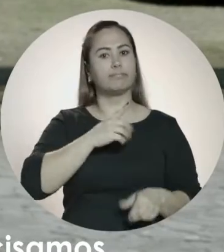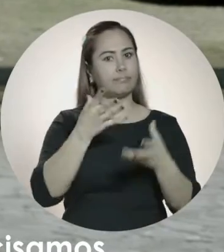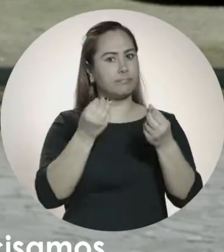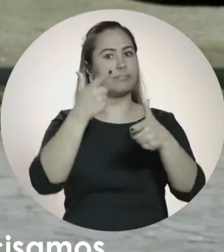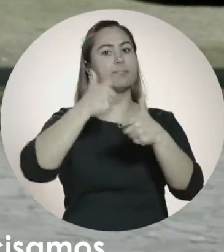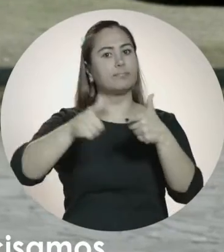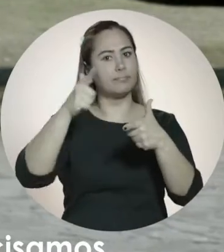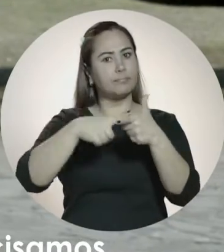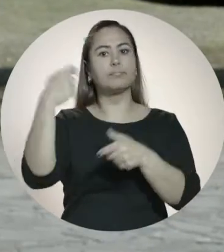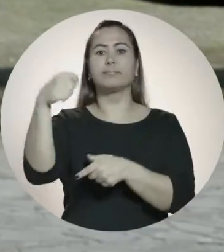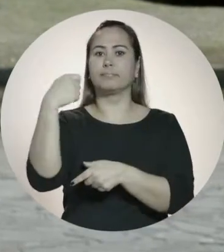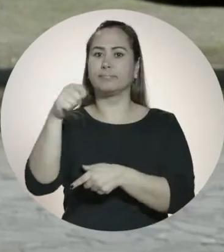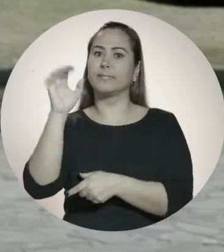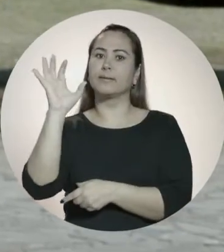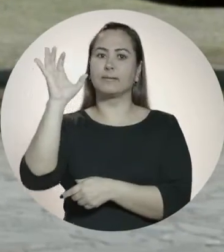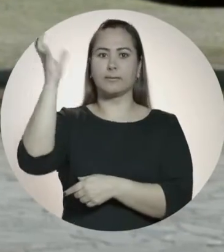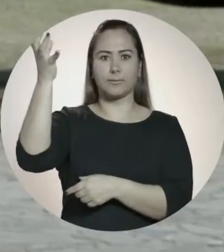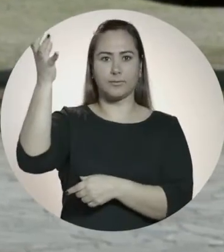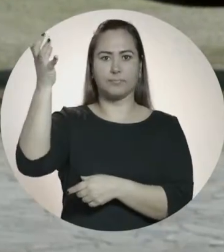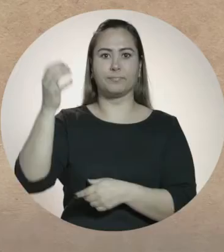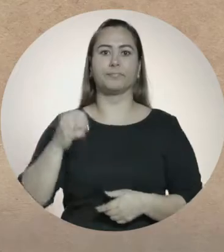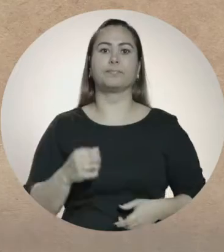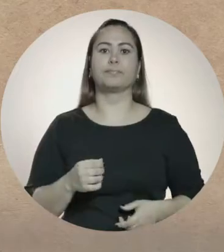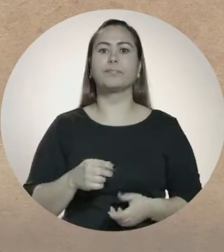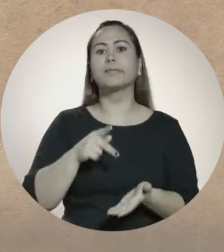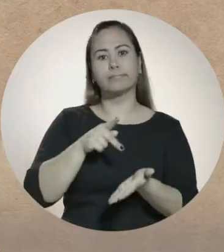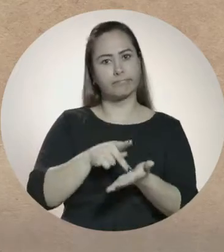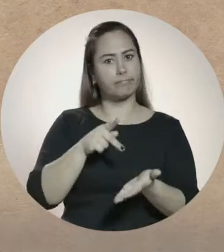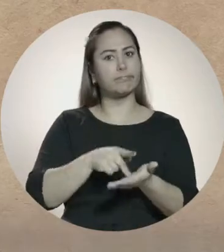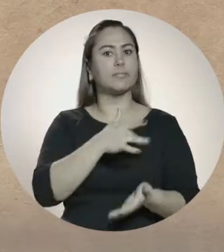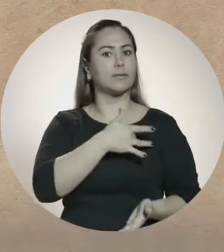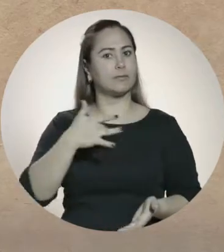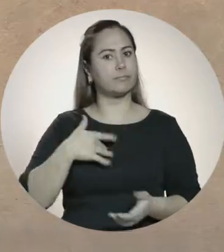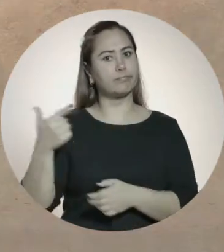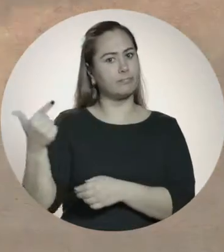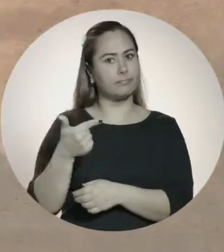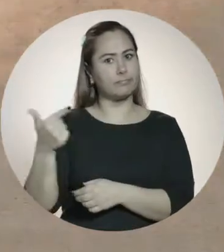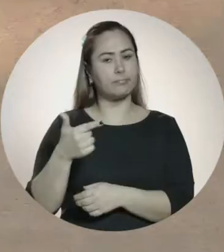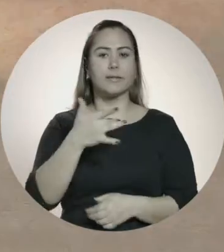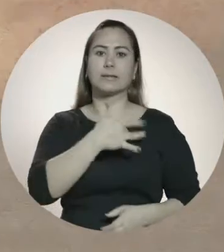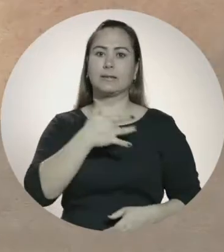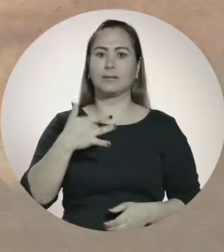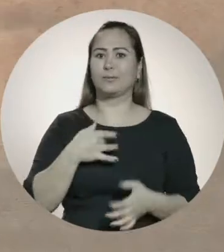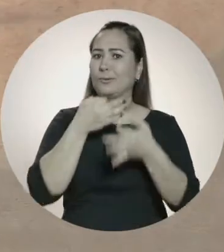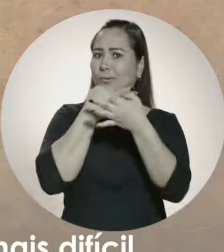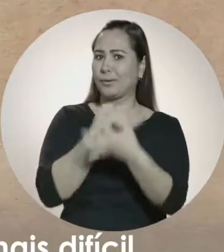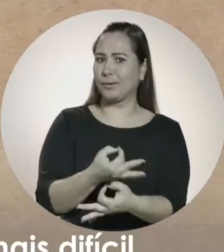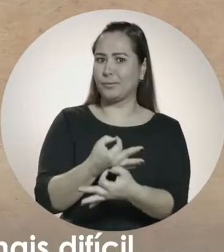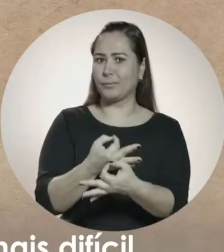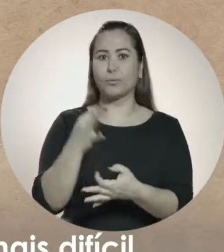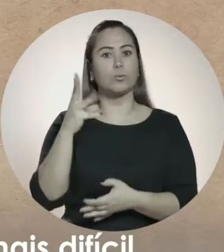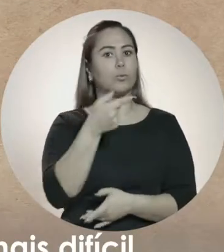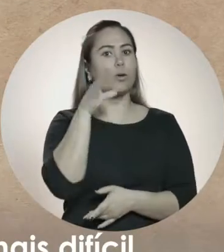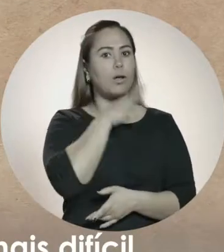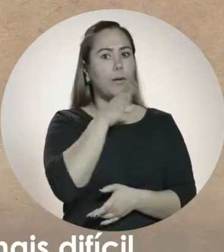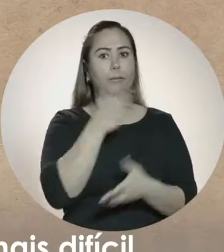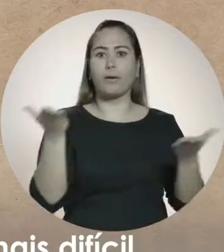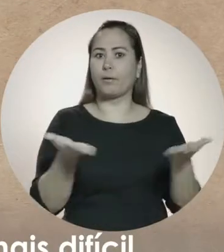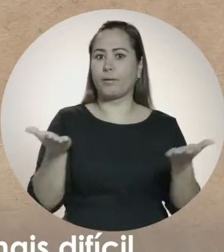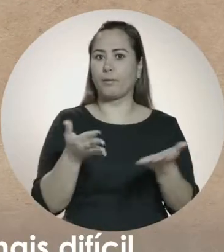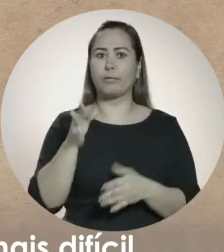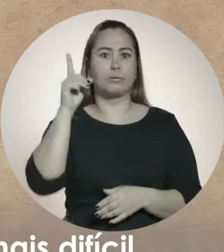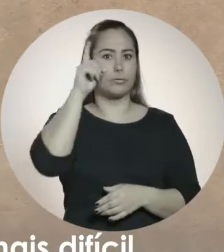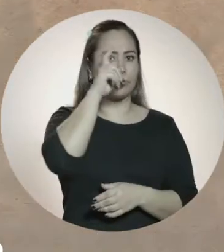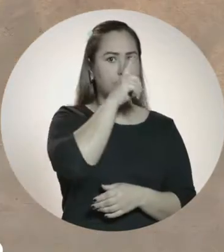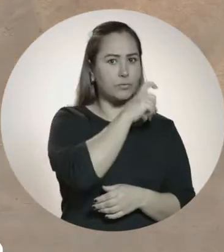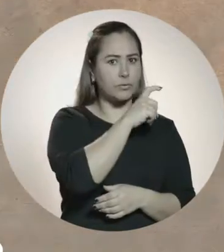problemas que precisamos encarar e resolver. A saúde ficou em segundo plano. A saúde tá péssima. Era tudo mais rápido, agora é tudo